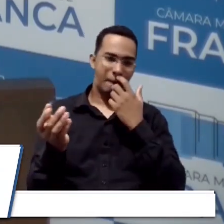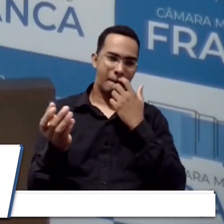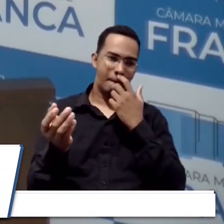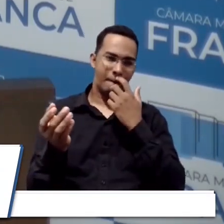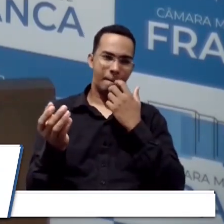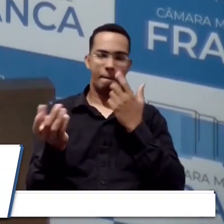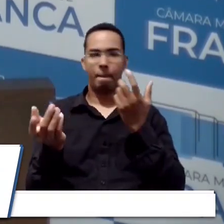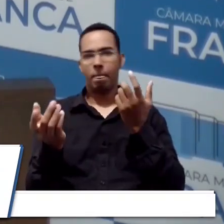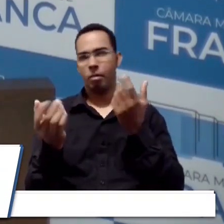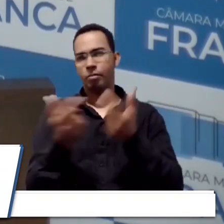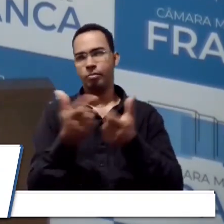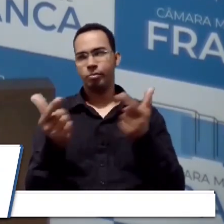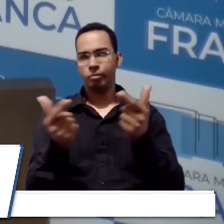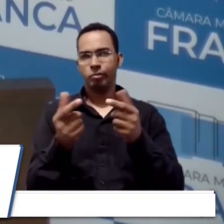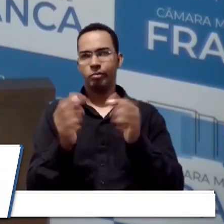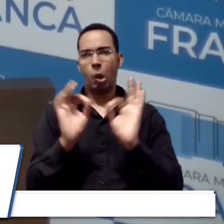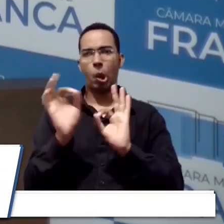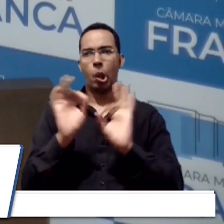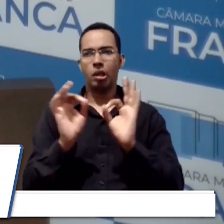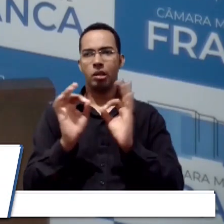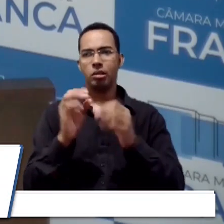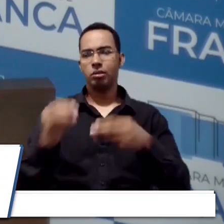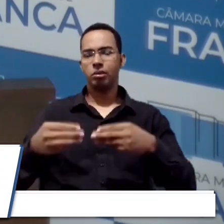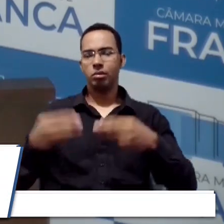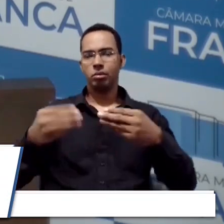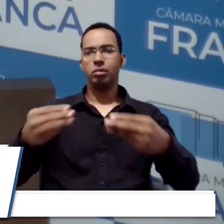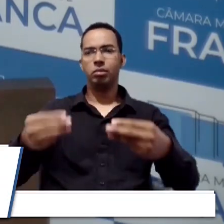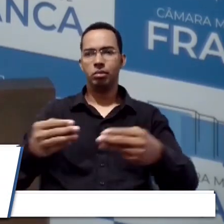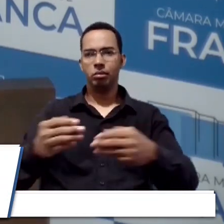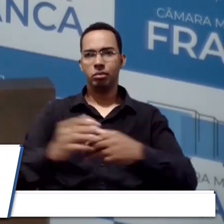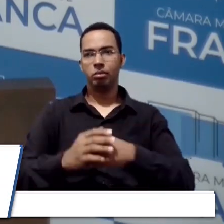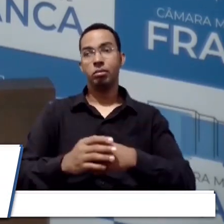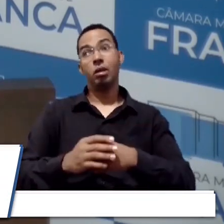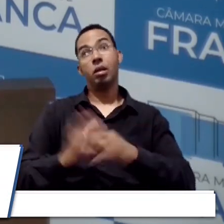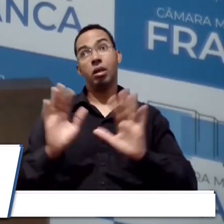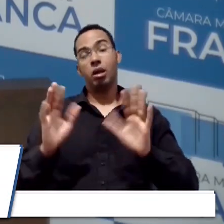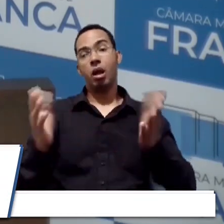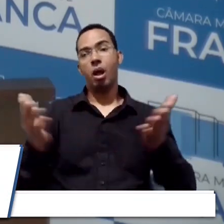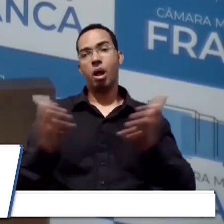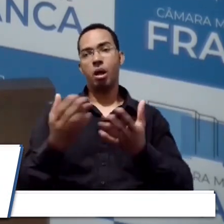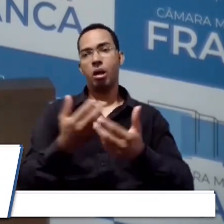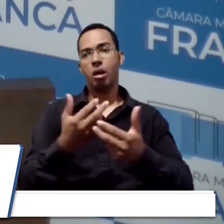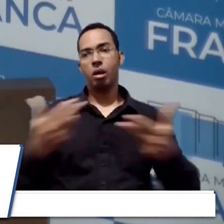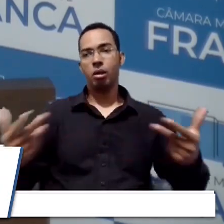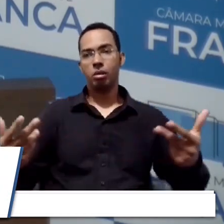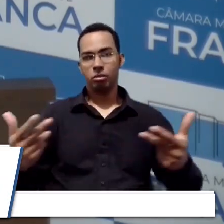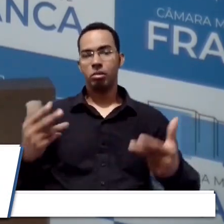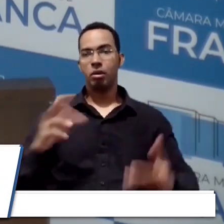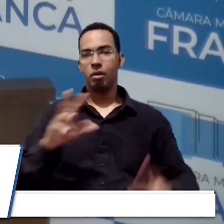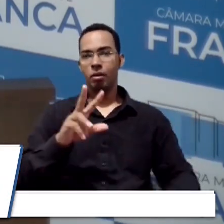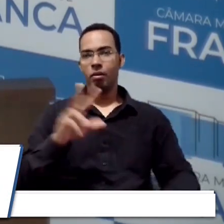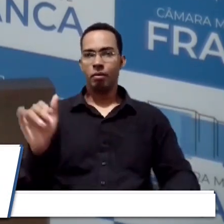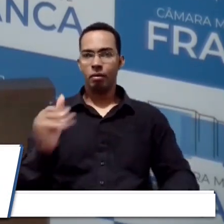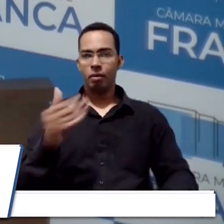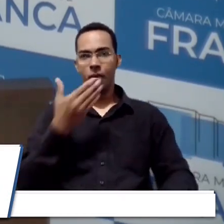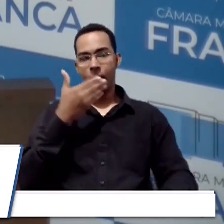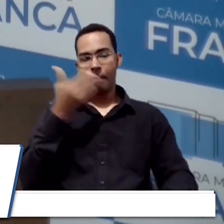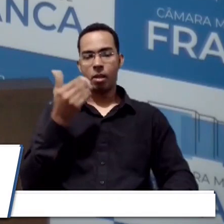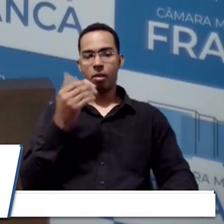sem o status de ministério. Ainda bem que agora as coisas vão mudar.